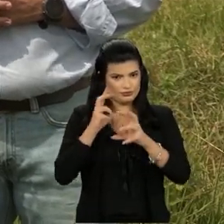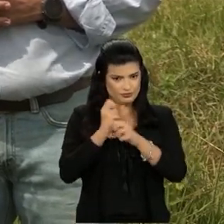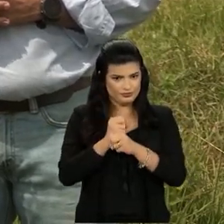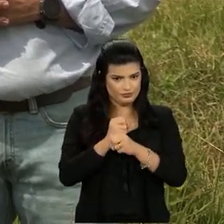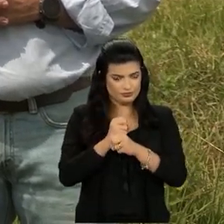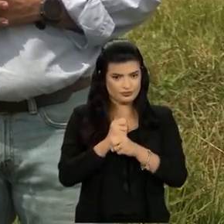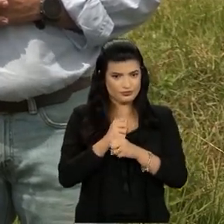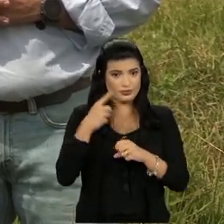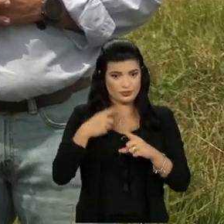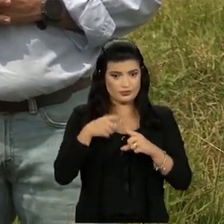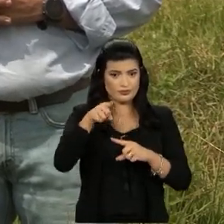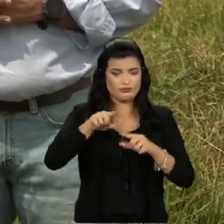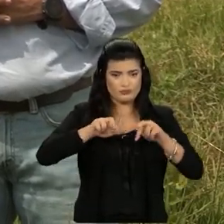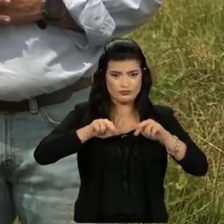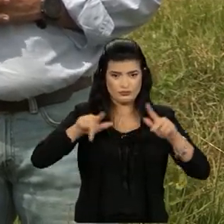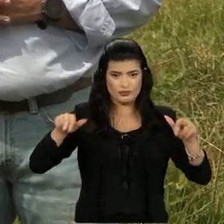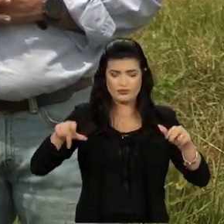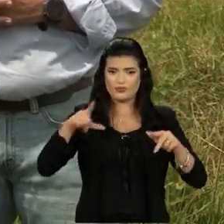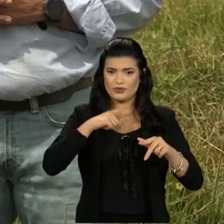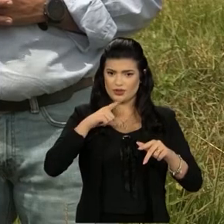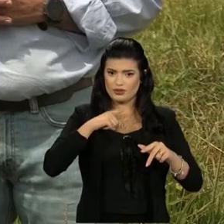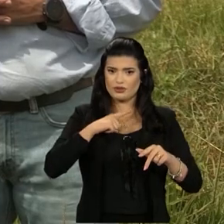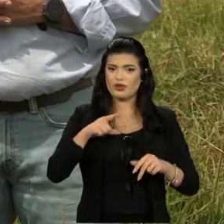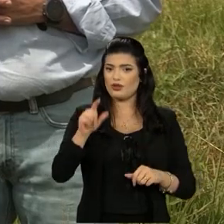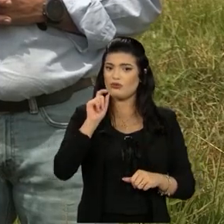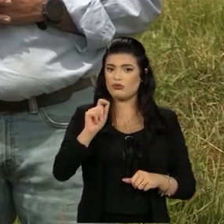essas variáveis que variam, né?